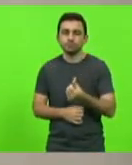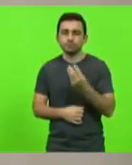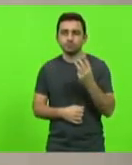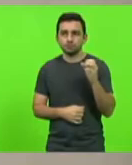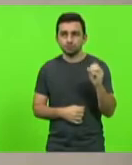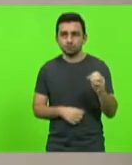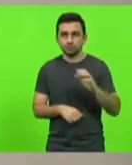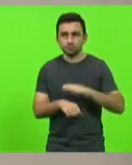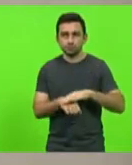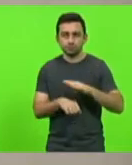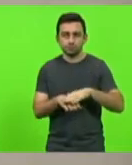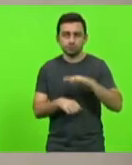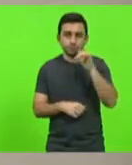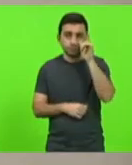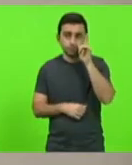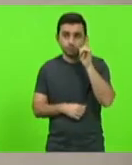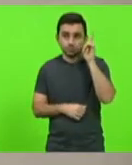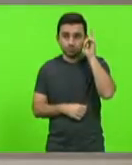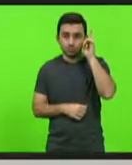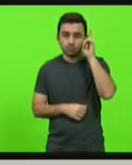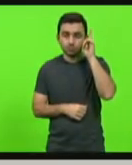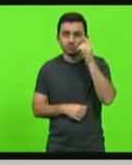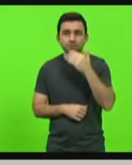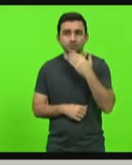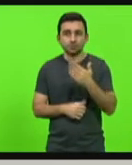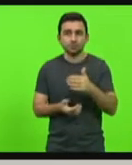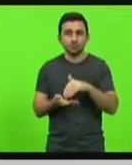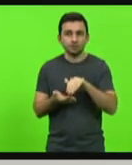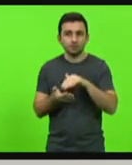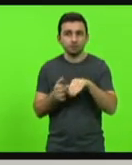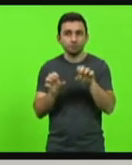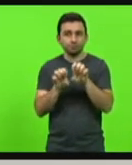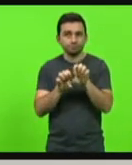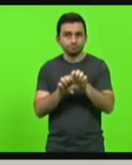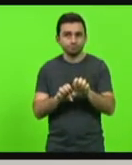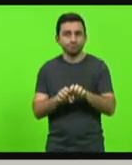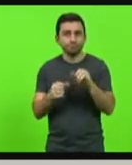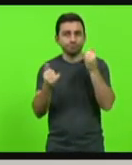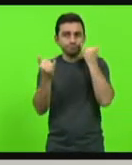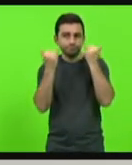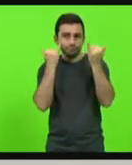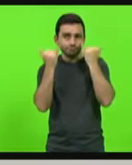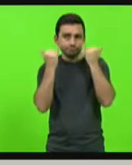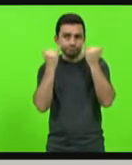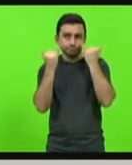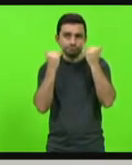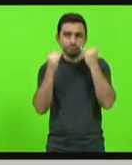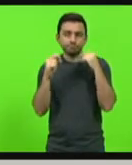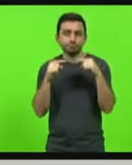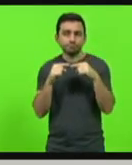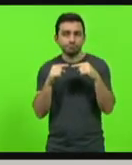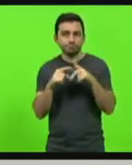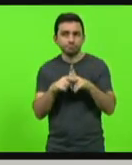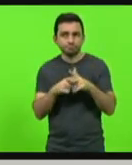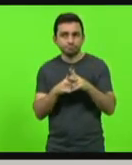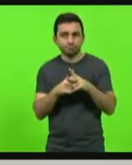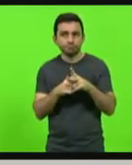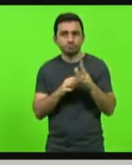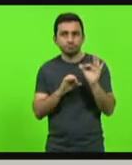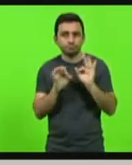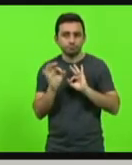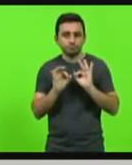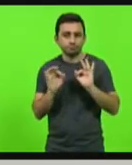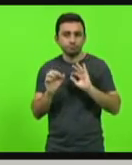autor deputado Laércio Schuster, solicitando ao secretário de Estado da Infraestrutura, informações acerca de manutenção e